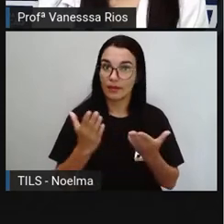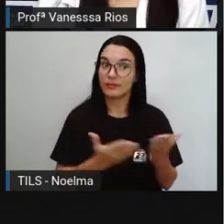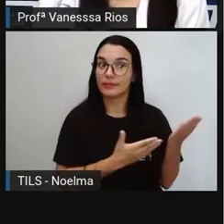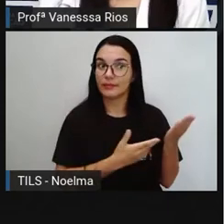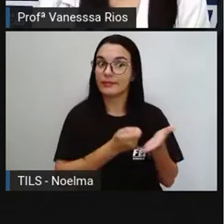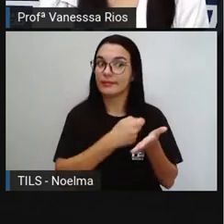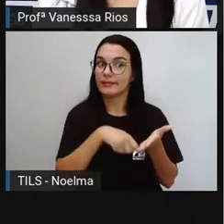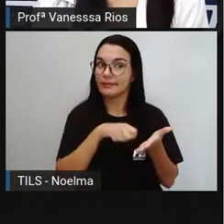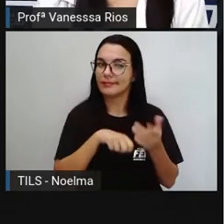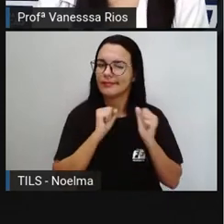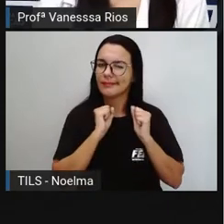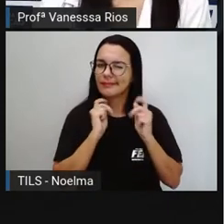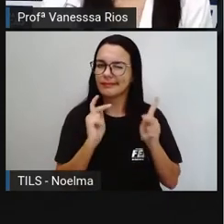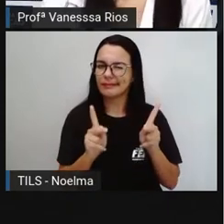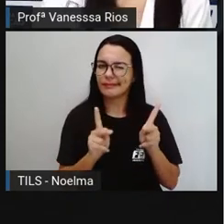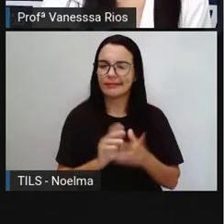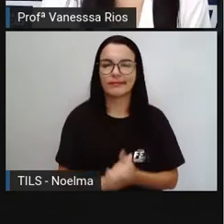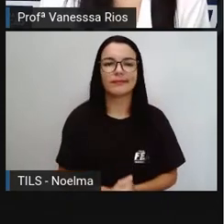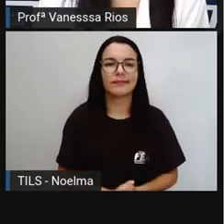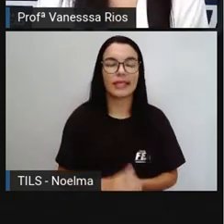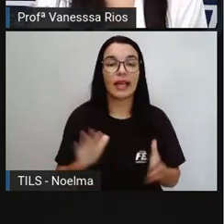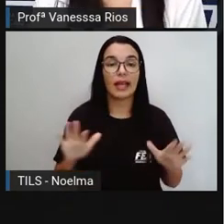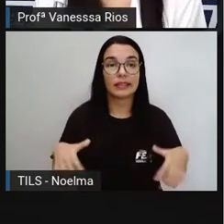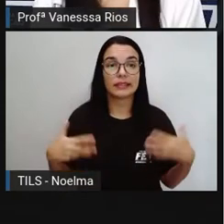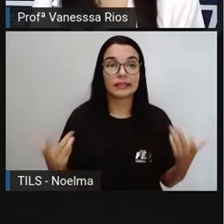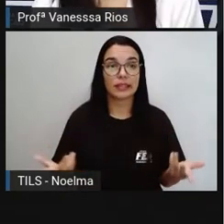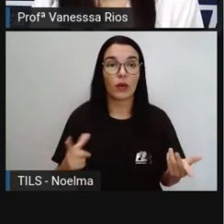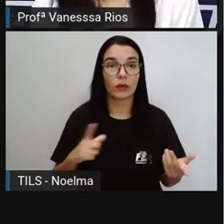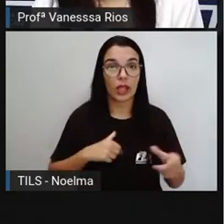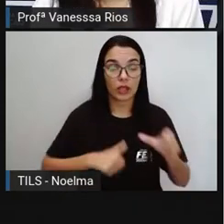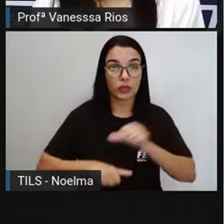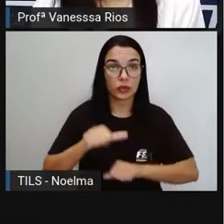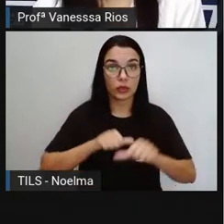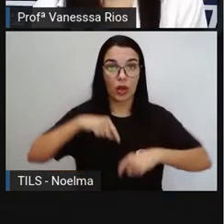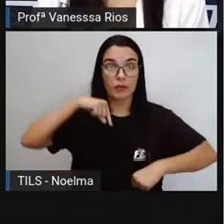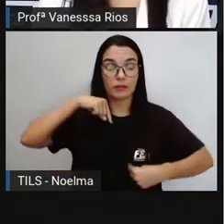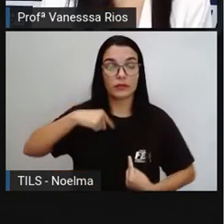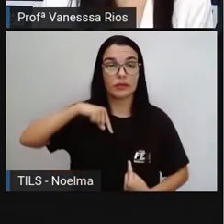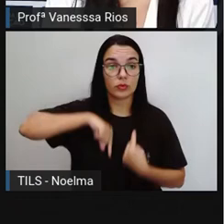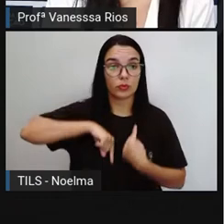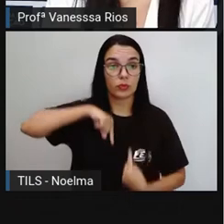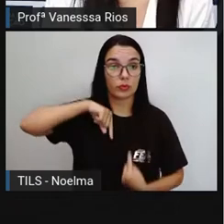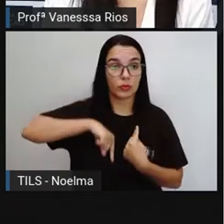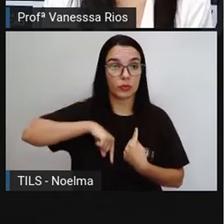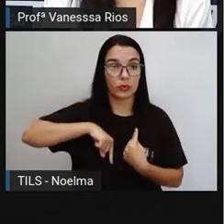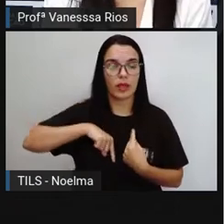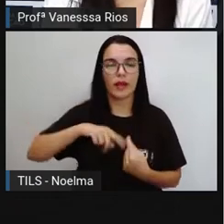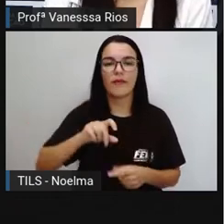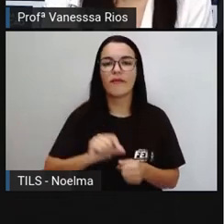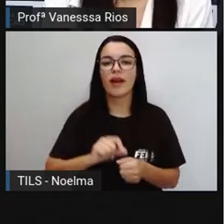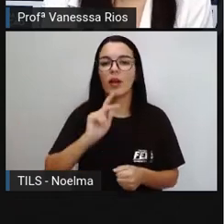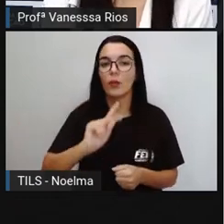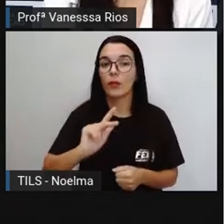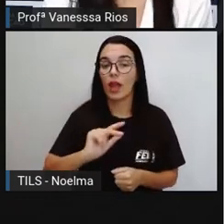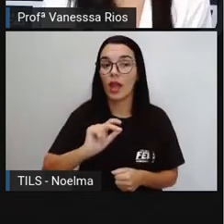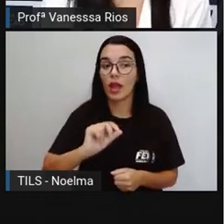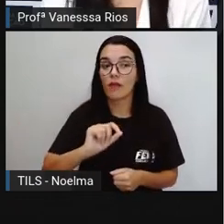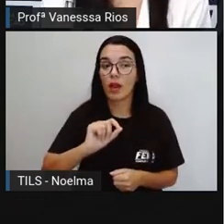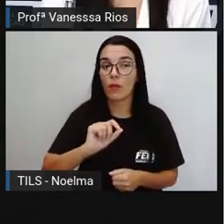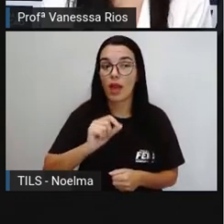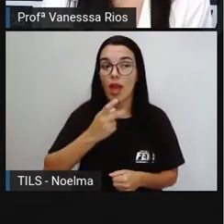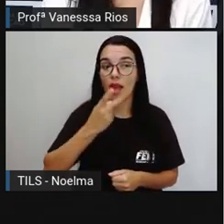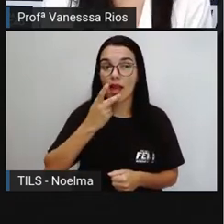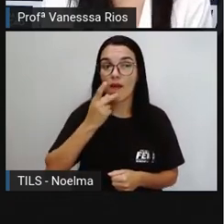Então, olhem só. Anota aí. Quando a gente está falando de troca gasosa, a gente está falando da respiração. A gente está